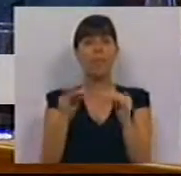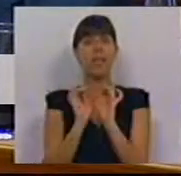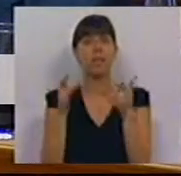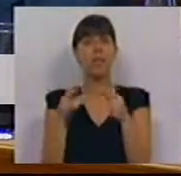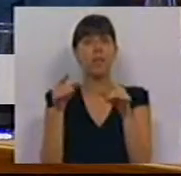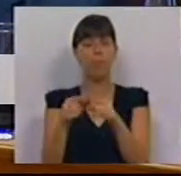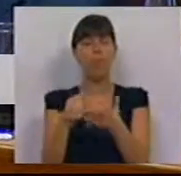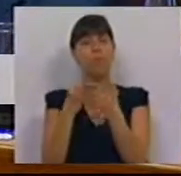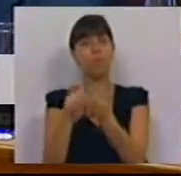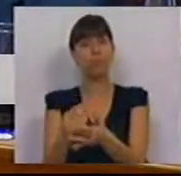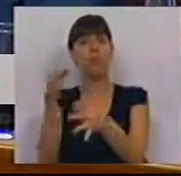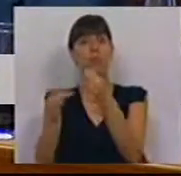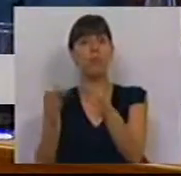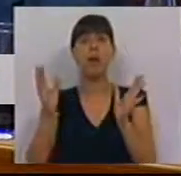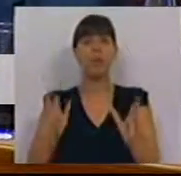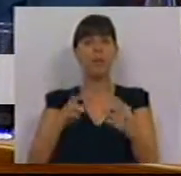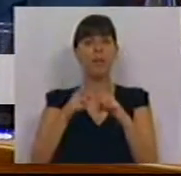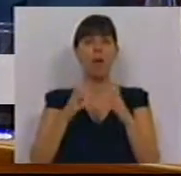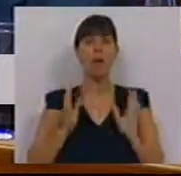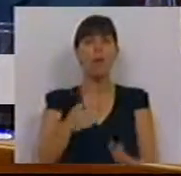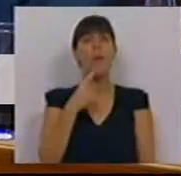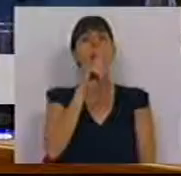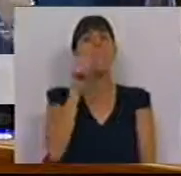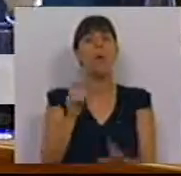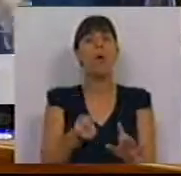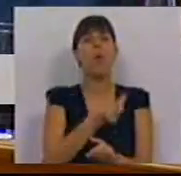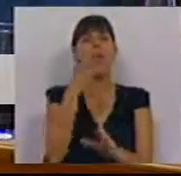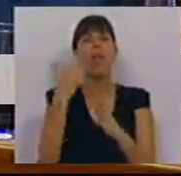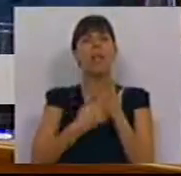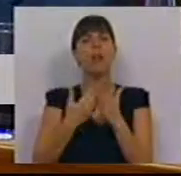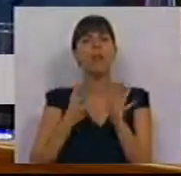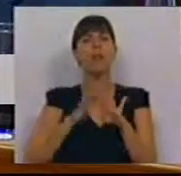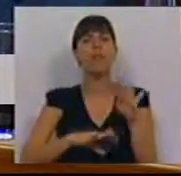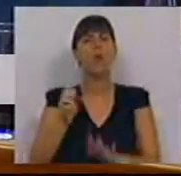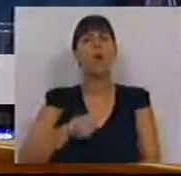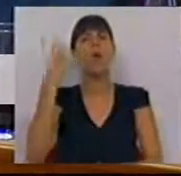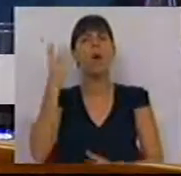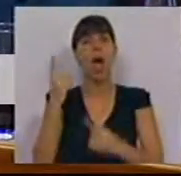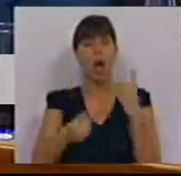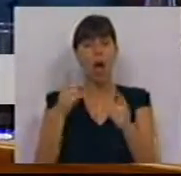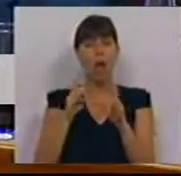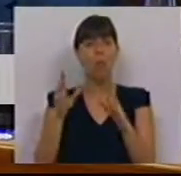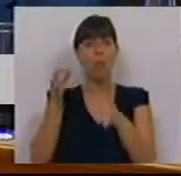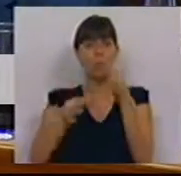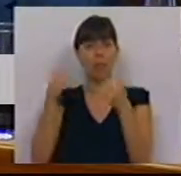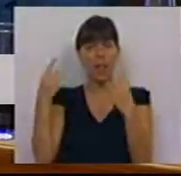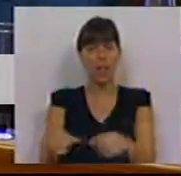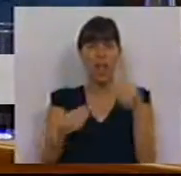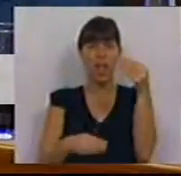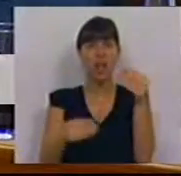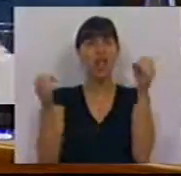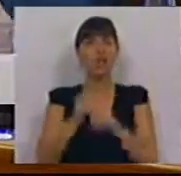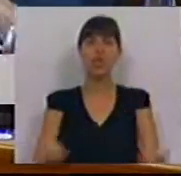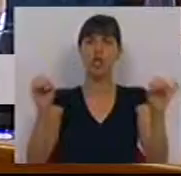informática que suporta a atividade dos tribunais sem qualquer constrangimento pergunto quantas declarações destas já foram feitas alguma comarca já tem uma declaração destas